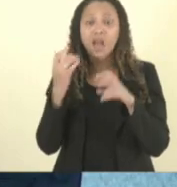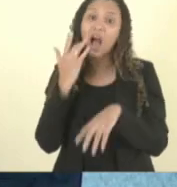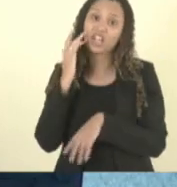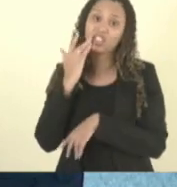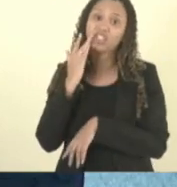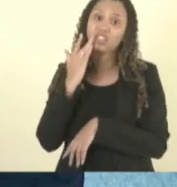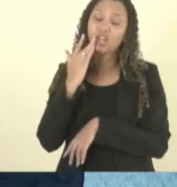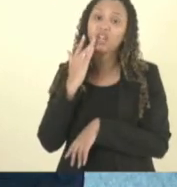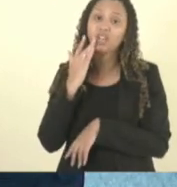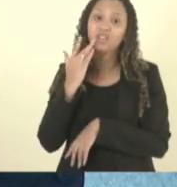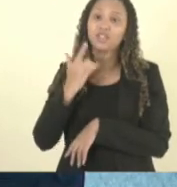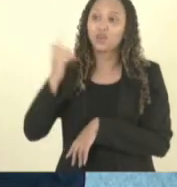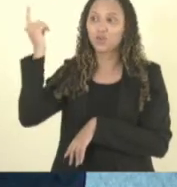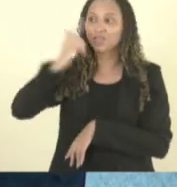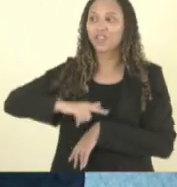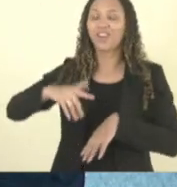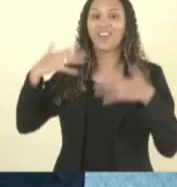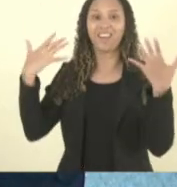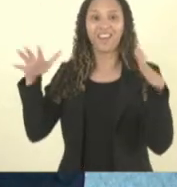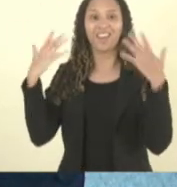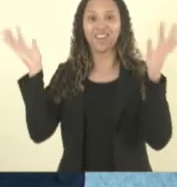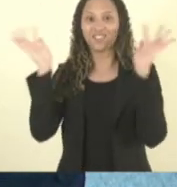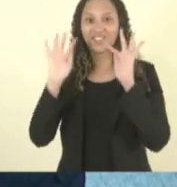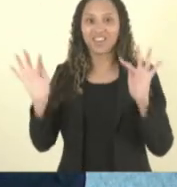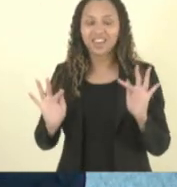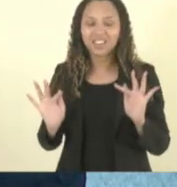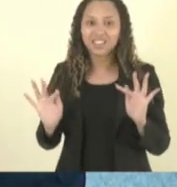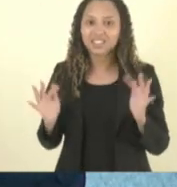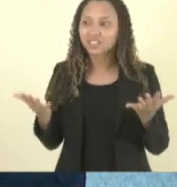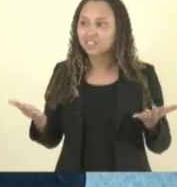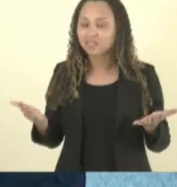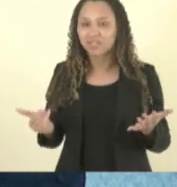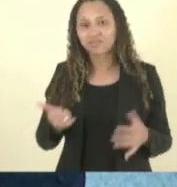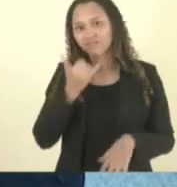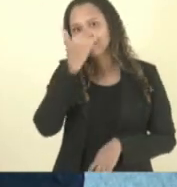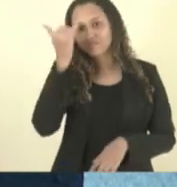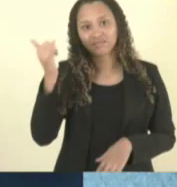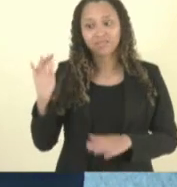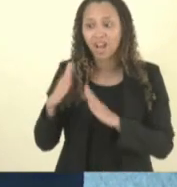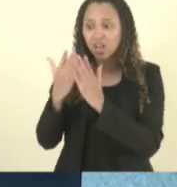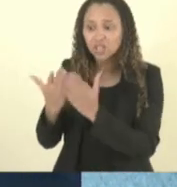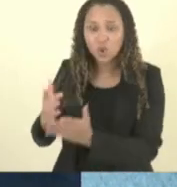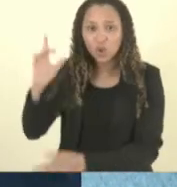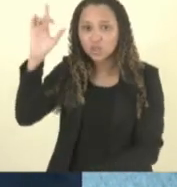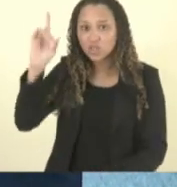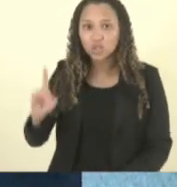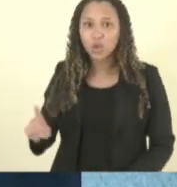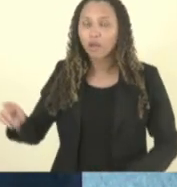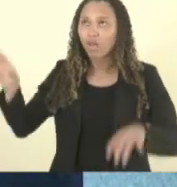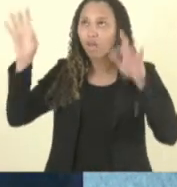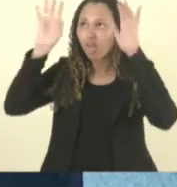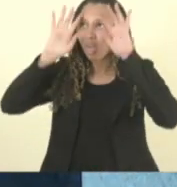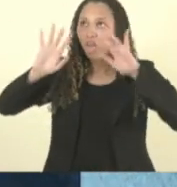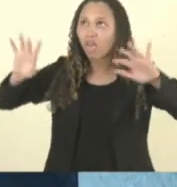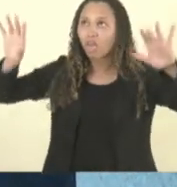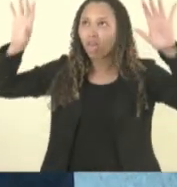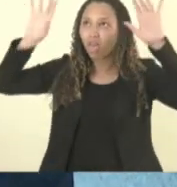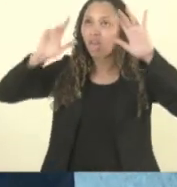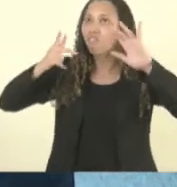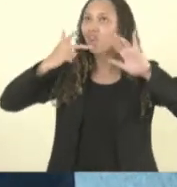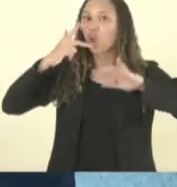tinha ganhado na mesma cena da escola o diretor me ludiu botou a escola lá em cima